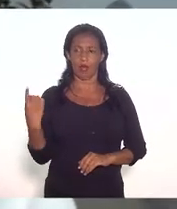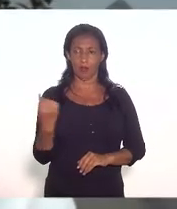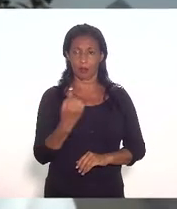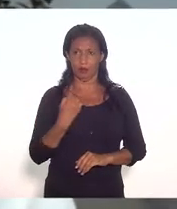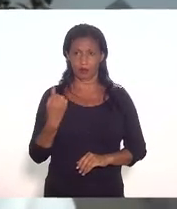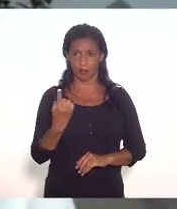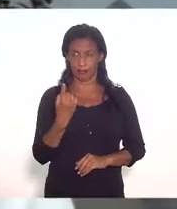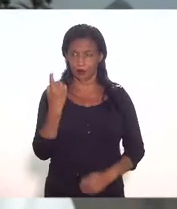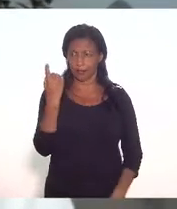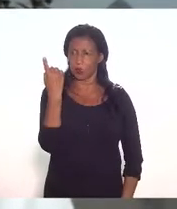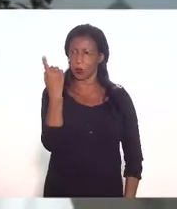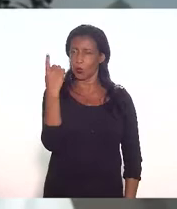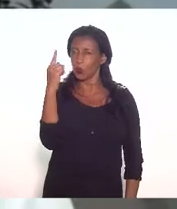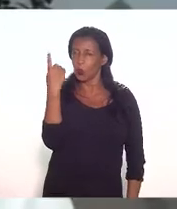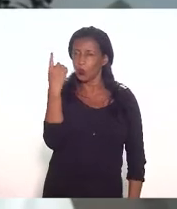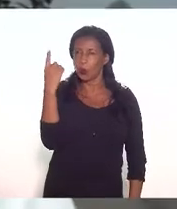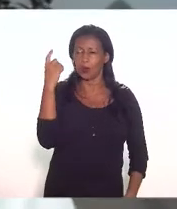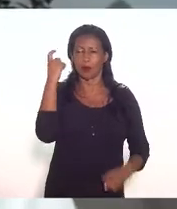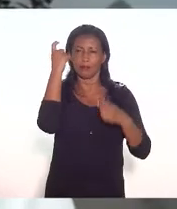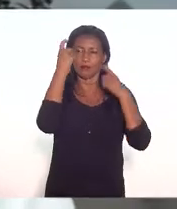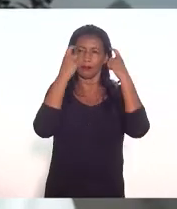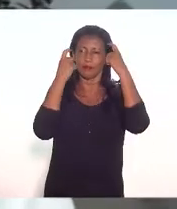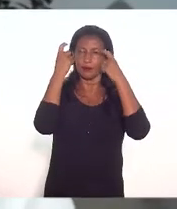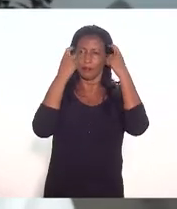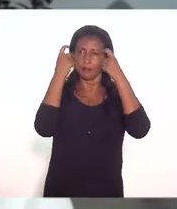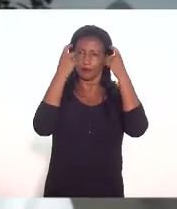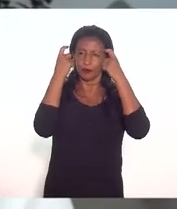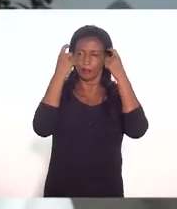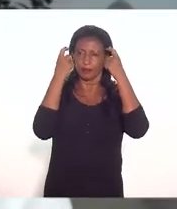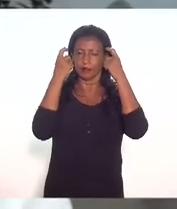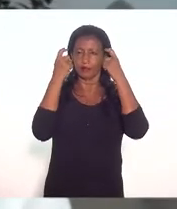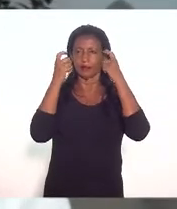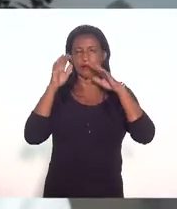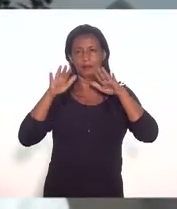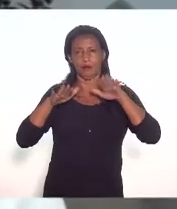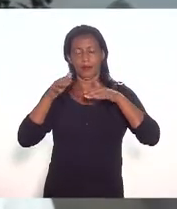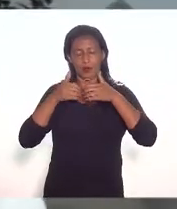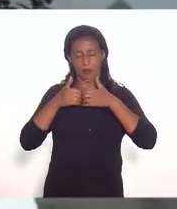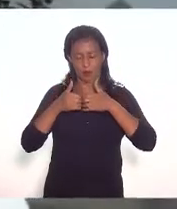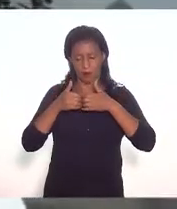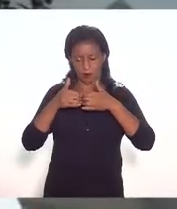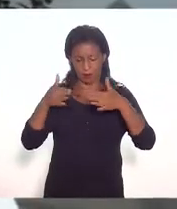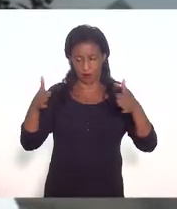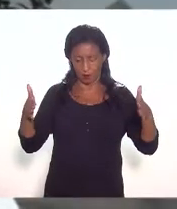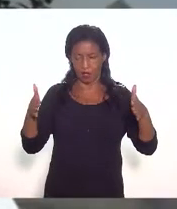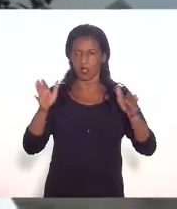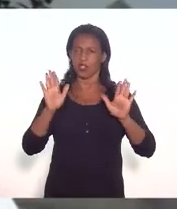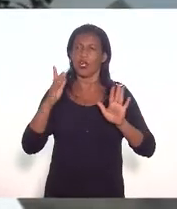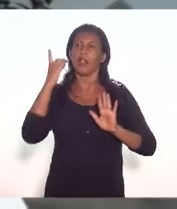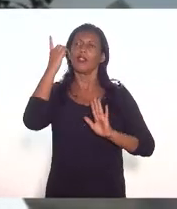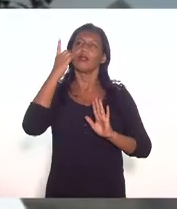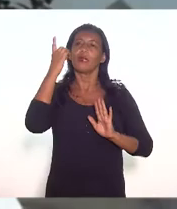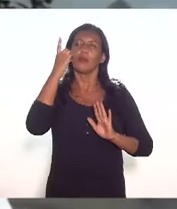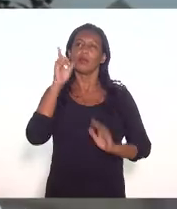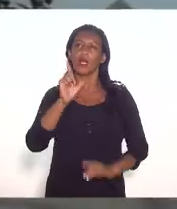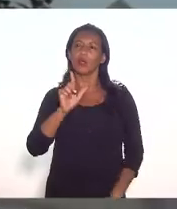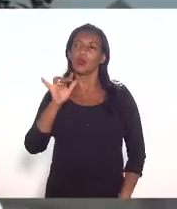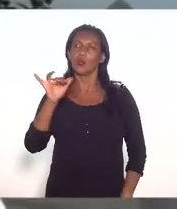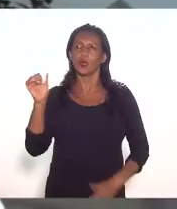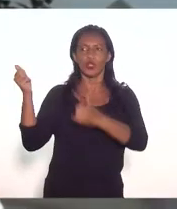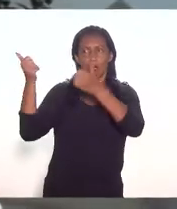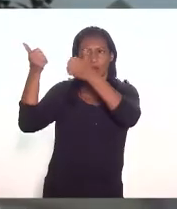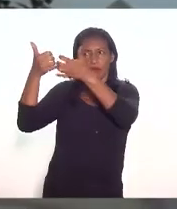preocupação de certa forma na abertura o deputado Luiz Paulo já se referiu a isso